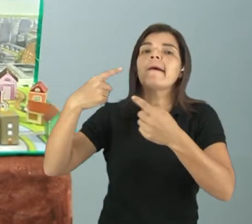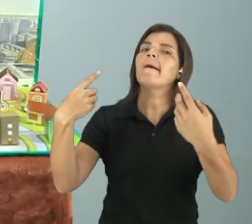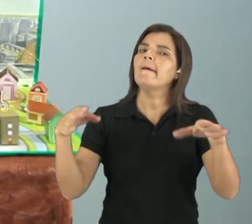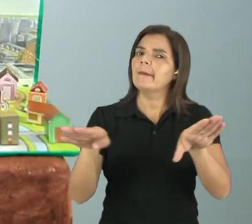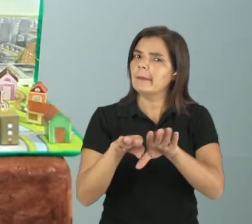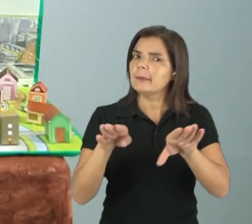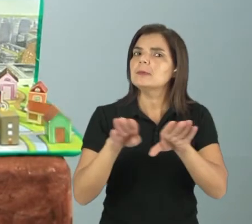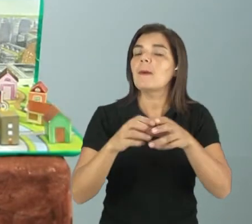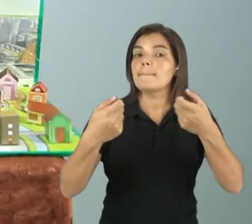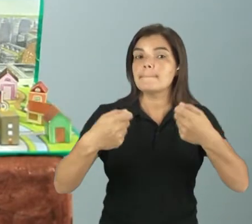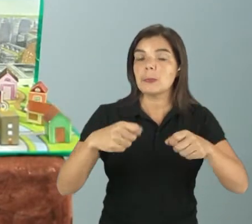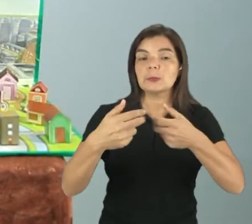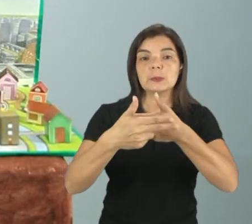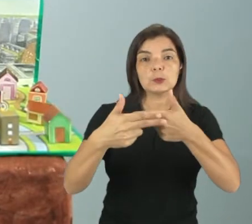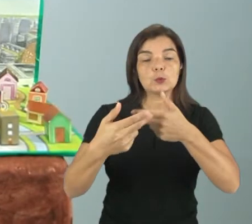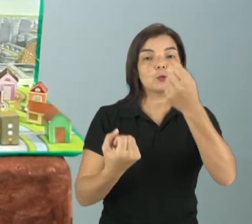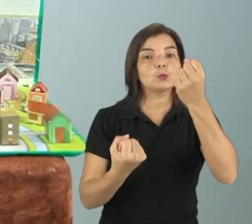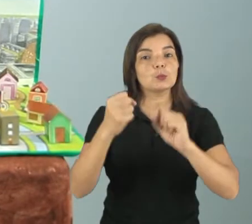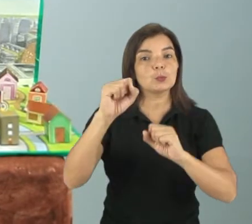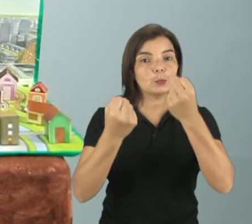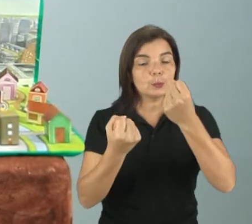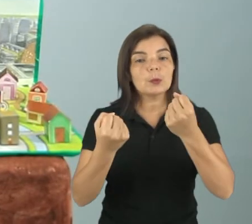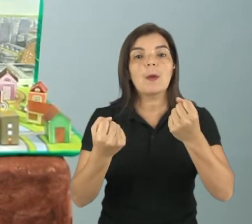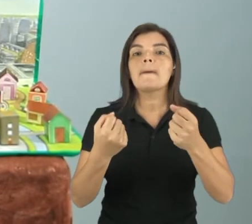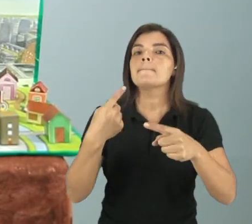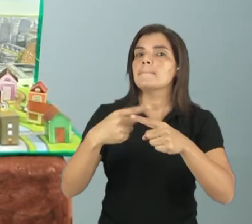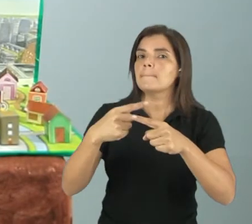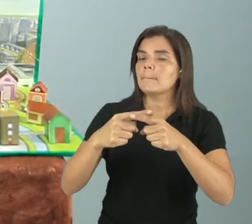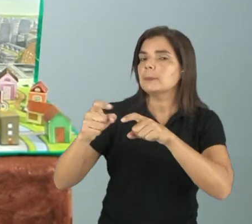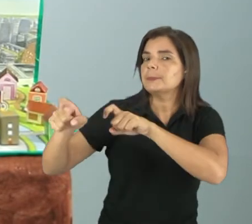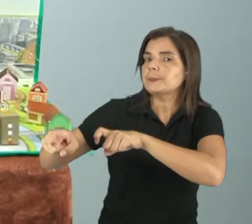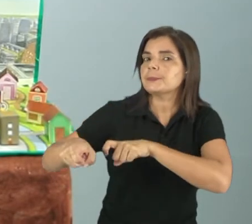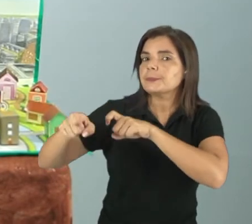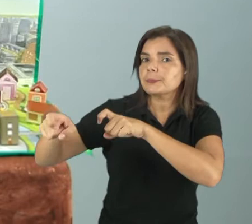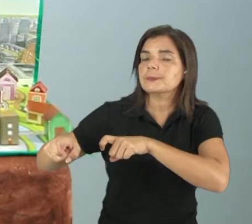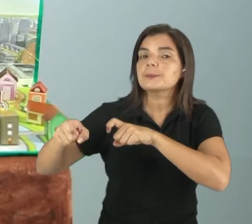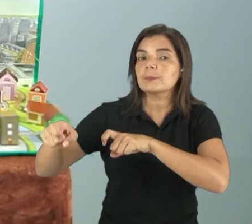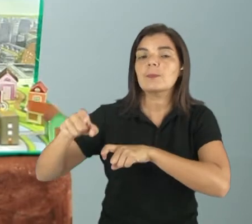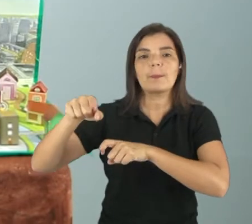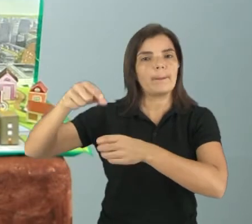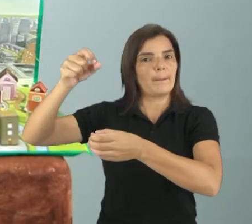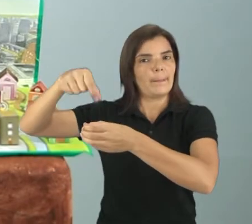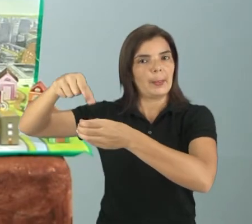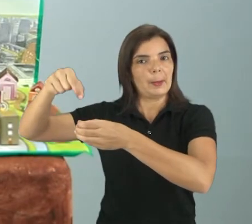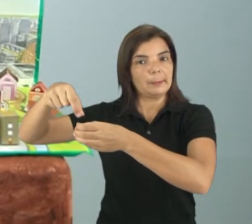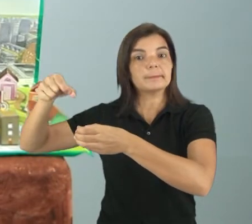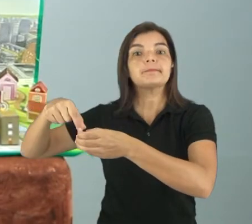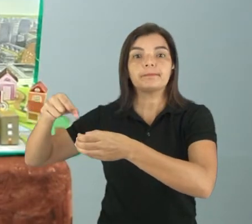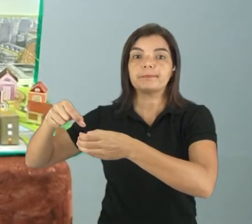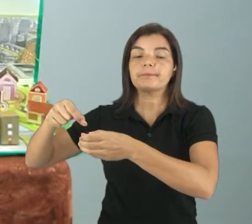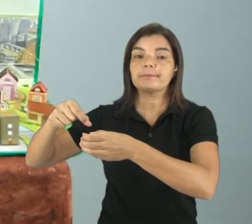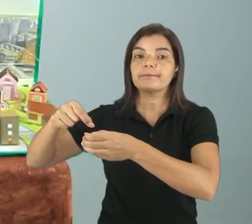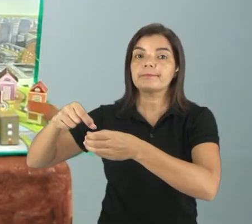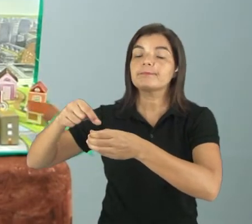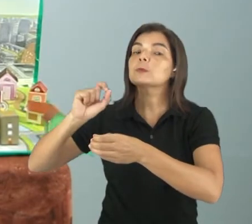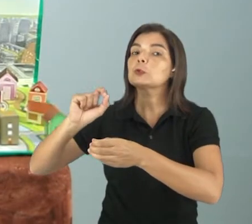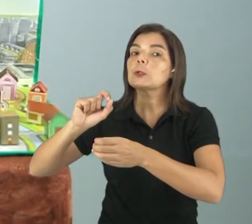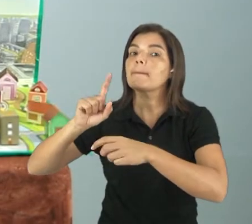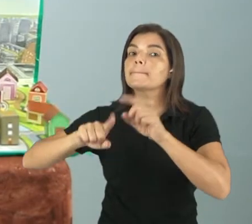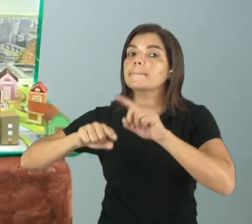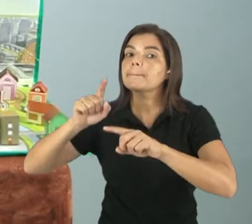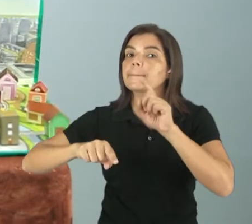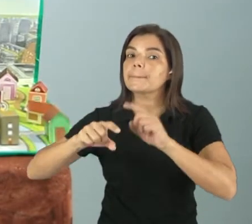dos produtos industrializados, porque lá no campo é plantado, é produzido a matéria